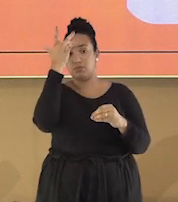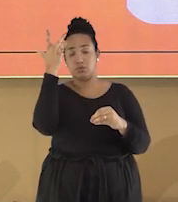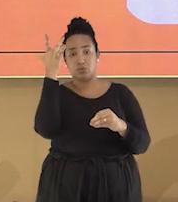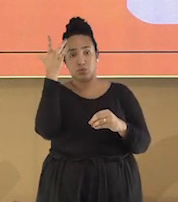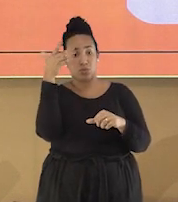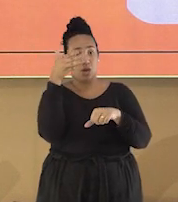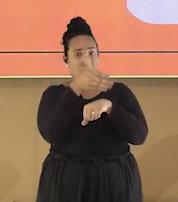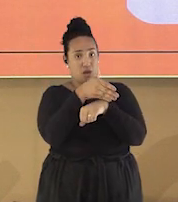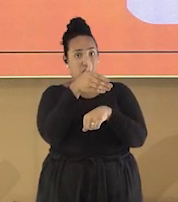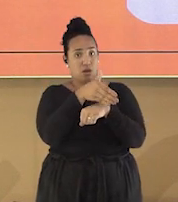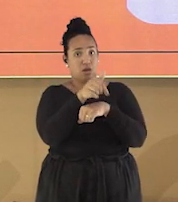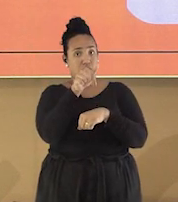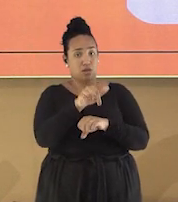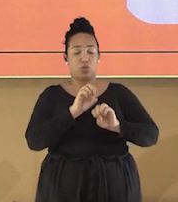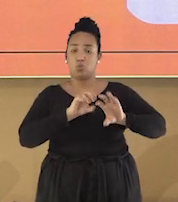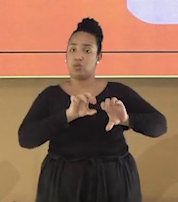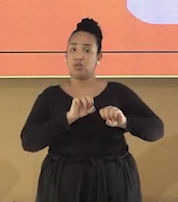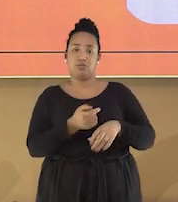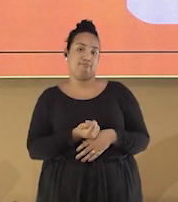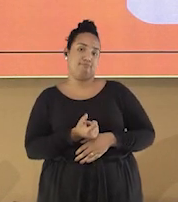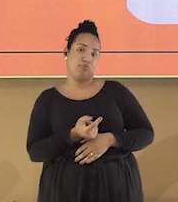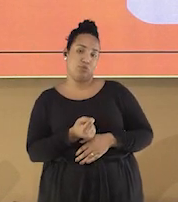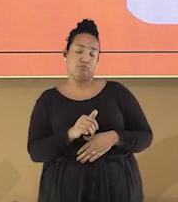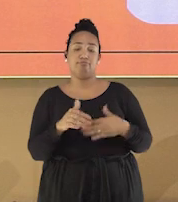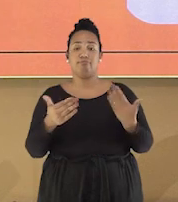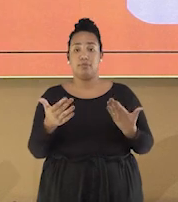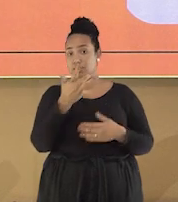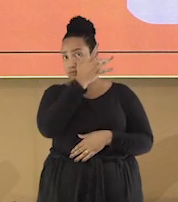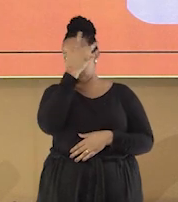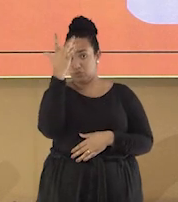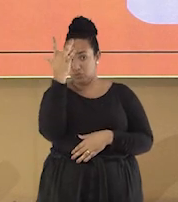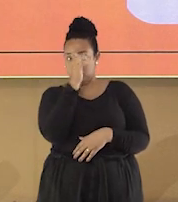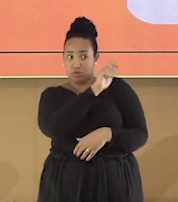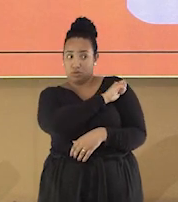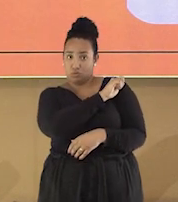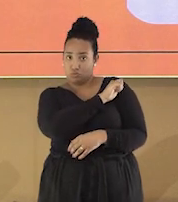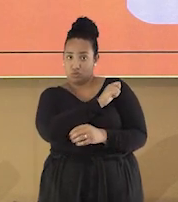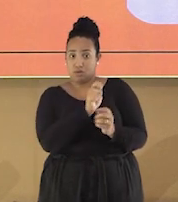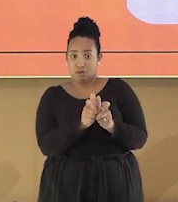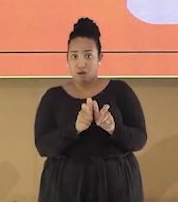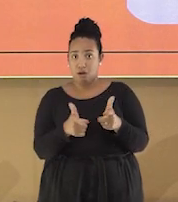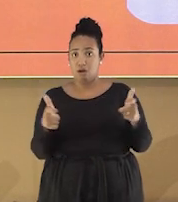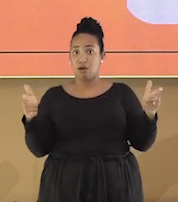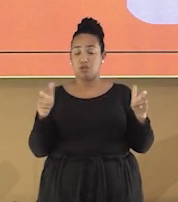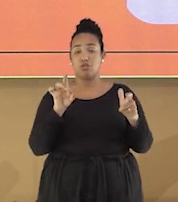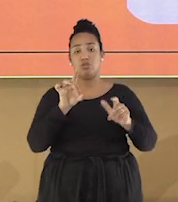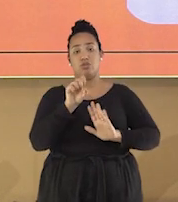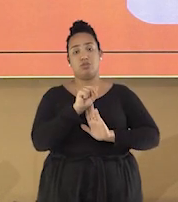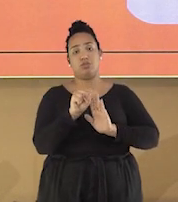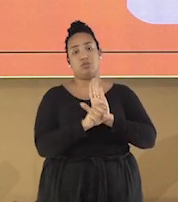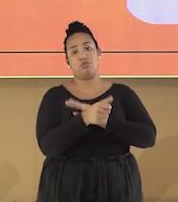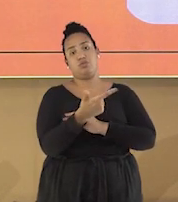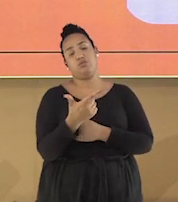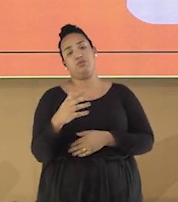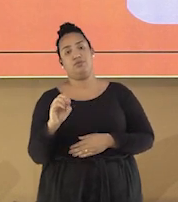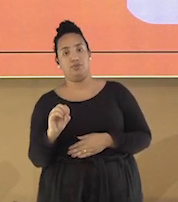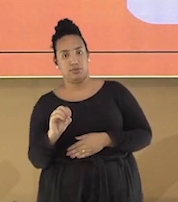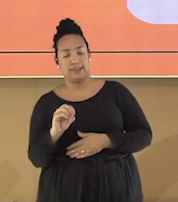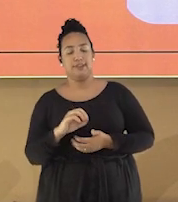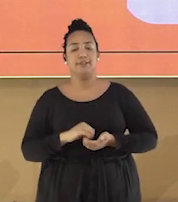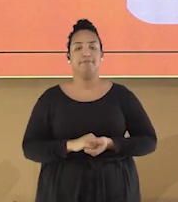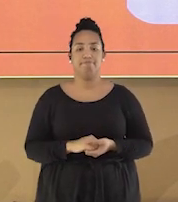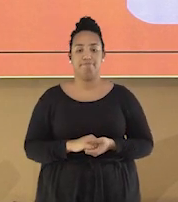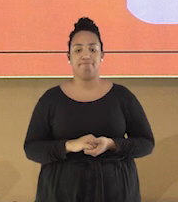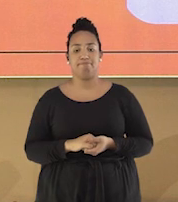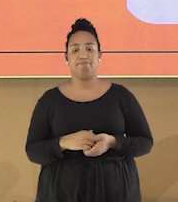recente. E o número de estudantes só passou a crescer a partir do século XX, já no período republicano. Com o